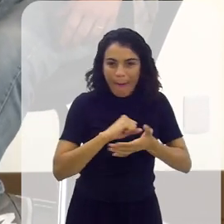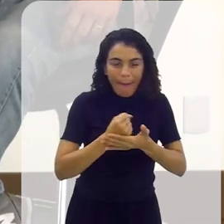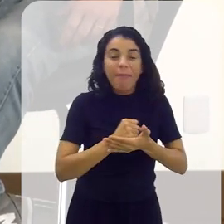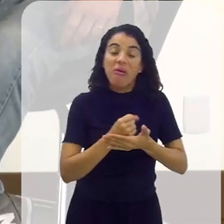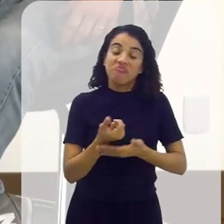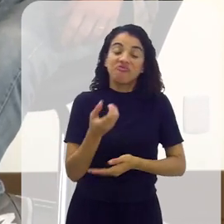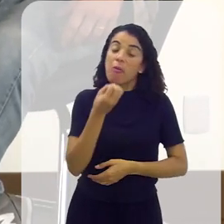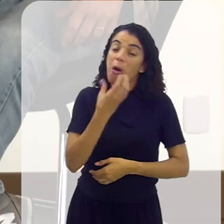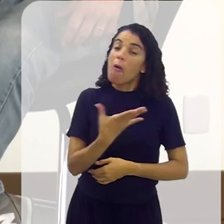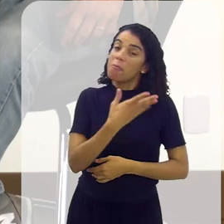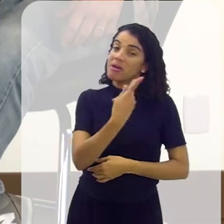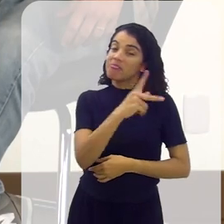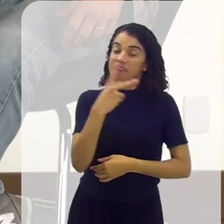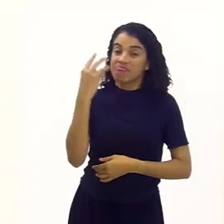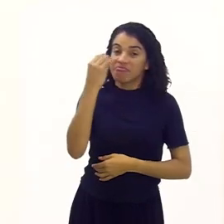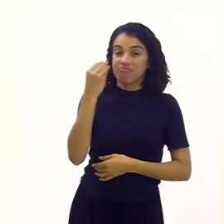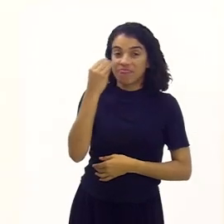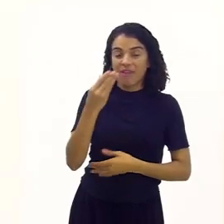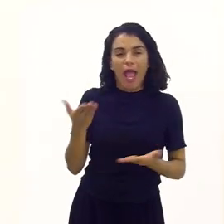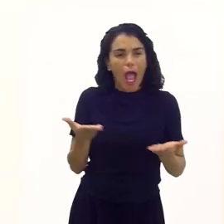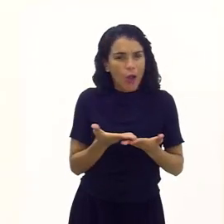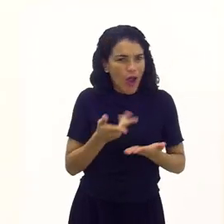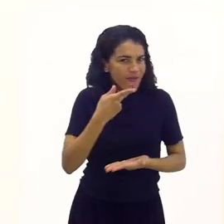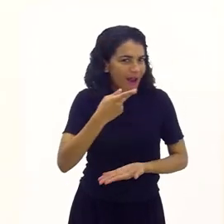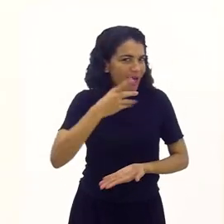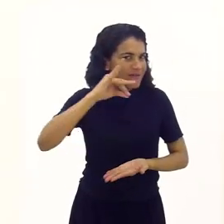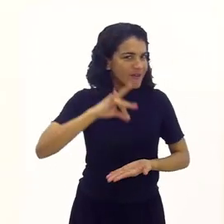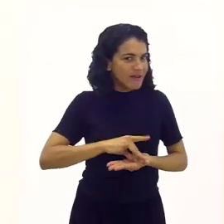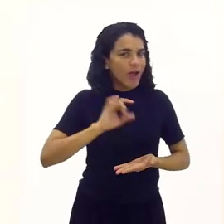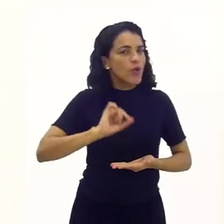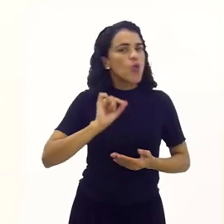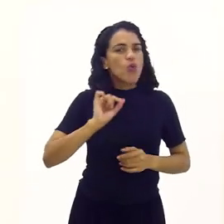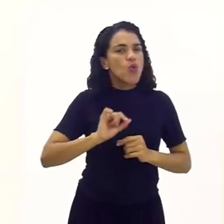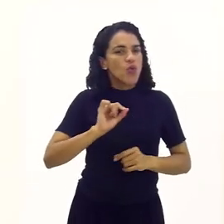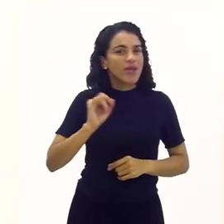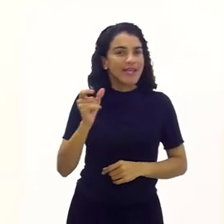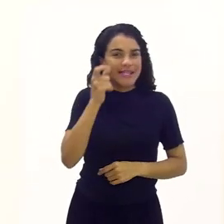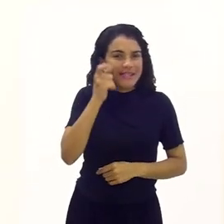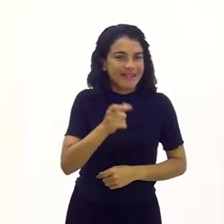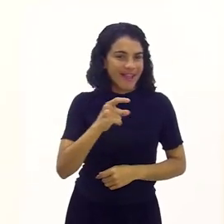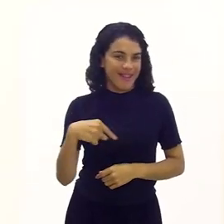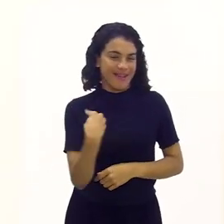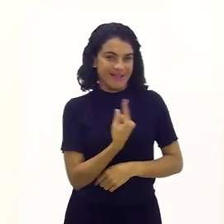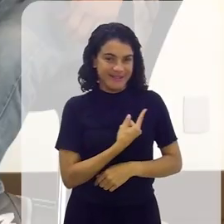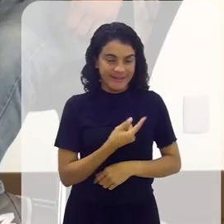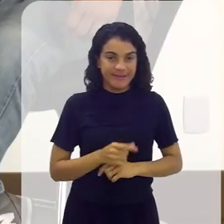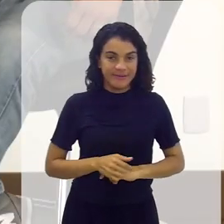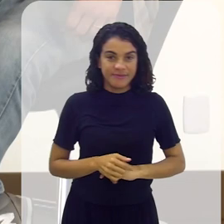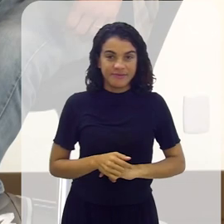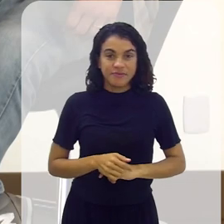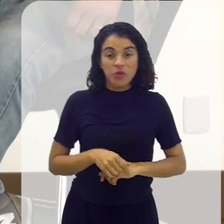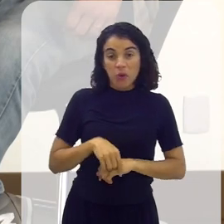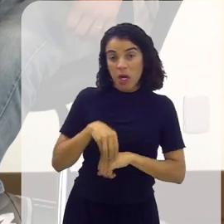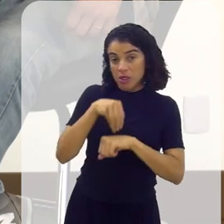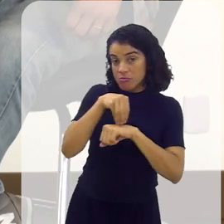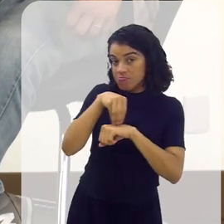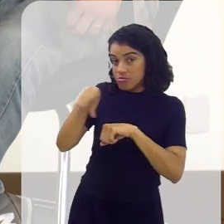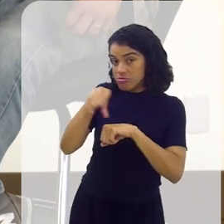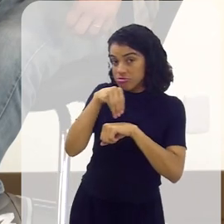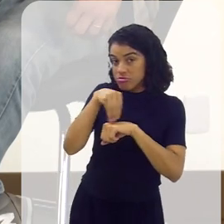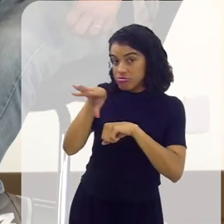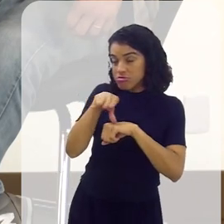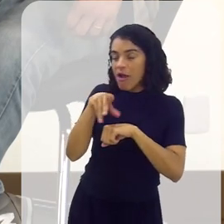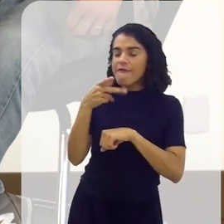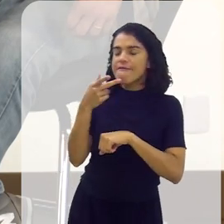foi muito bom. Mas então agora vamos falar do que nos interessa. Quando chegaram para você